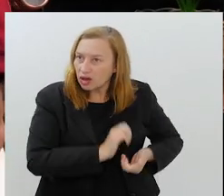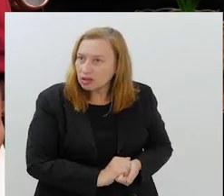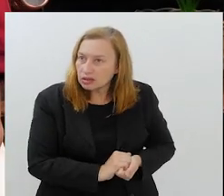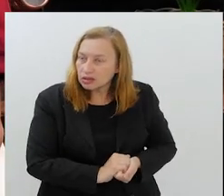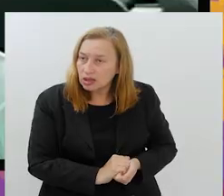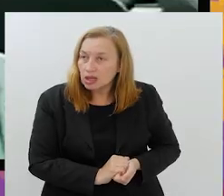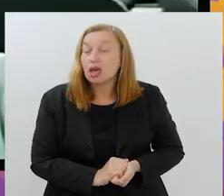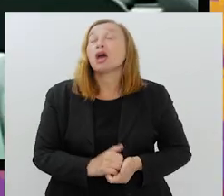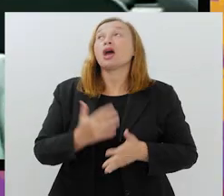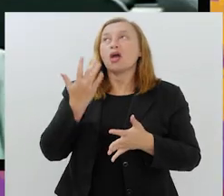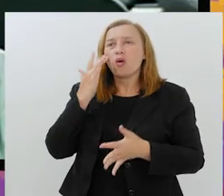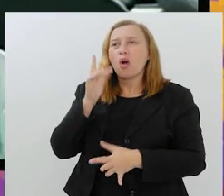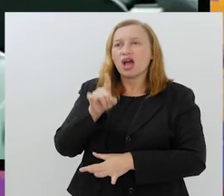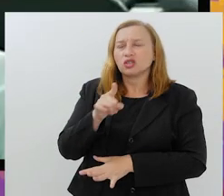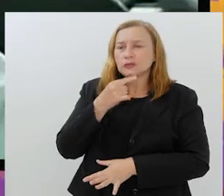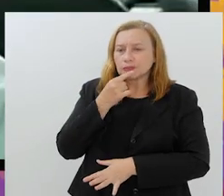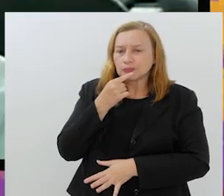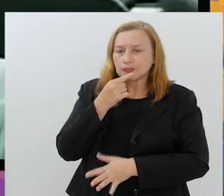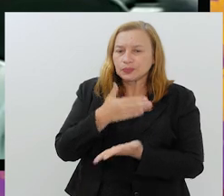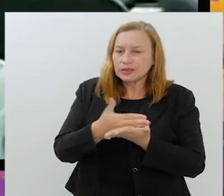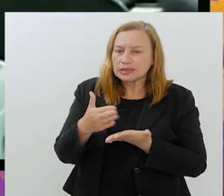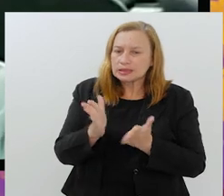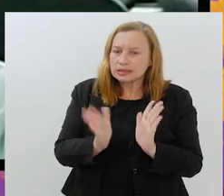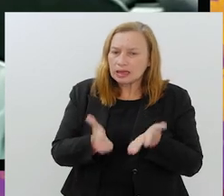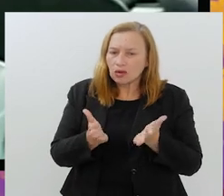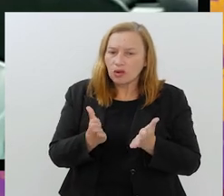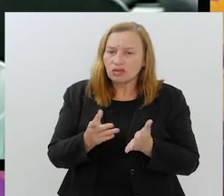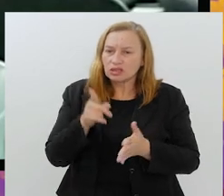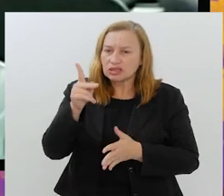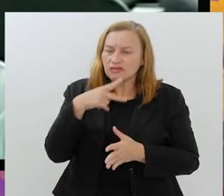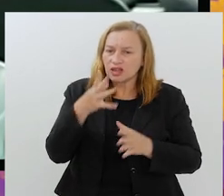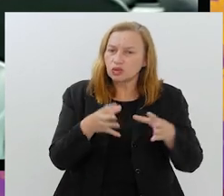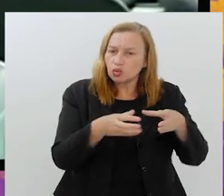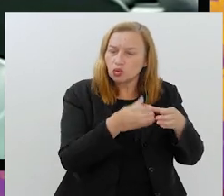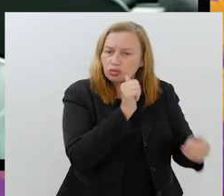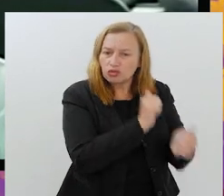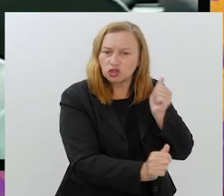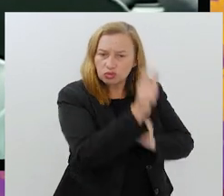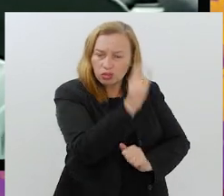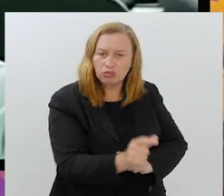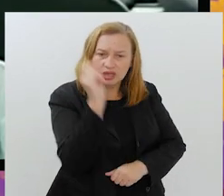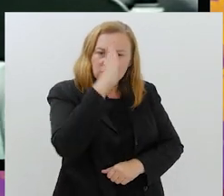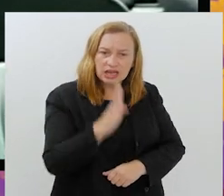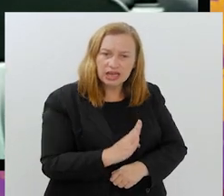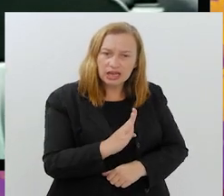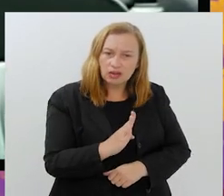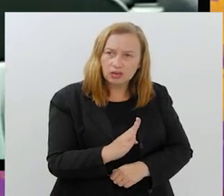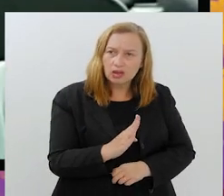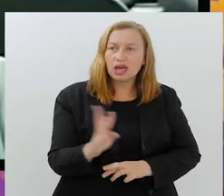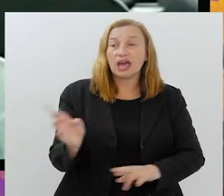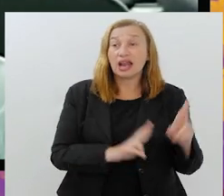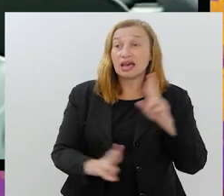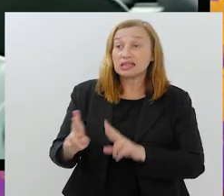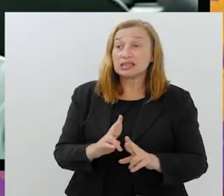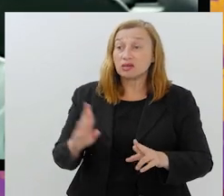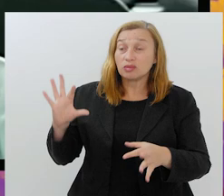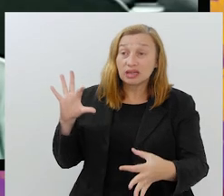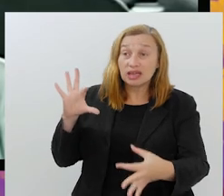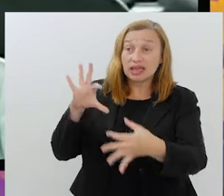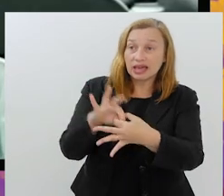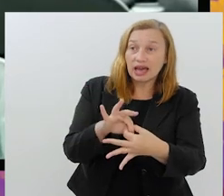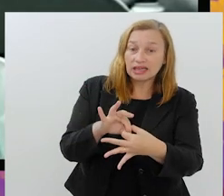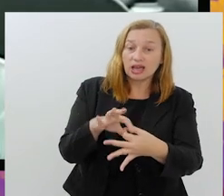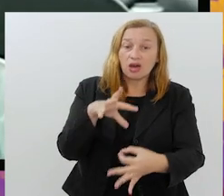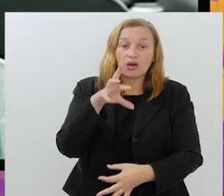Eu acho que esse aspecto menos. Eu vou entrar nessa seara agora, eu estava falando sobre seleção, e aí agora a gente, a seleção é uma relação direta com